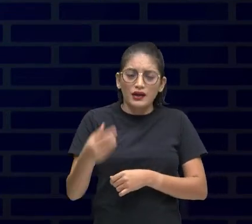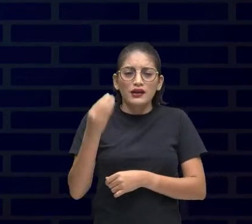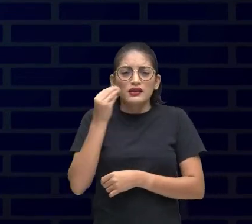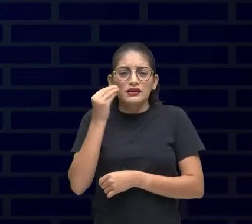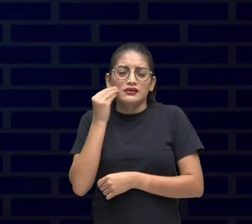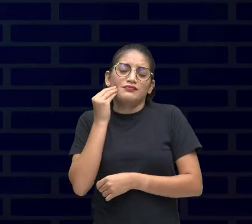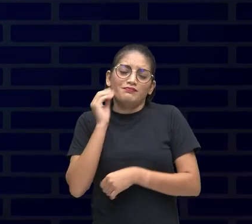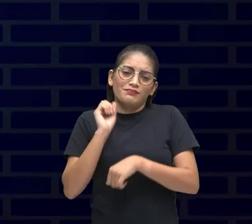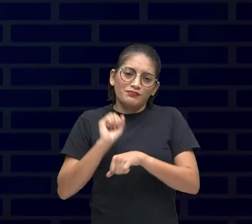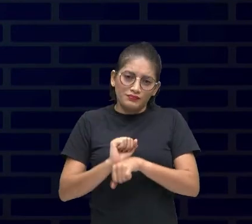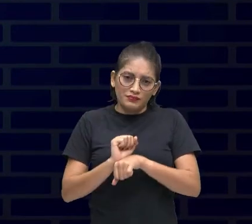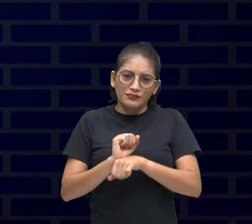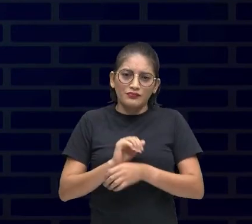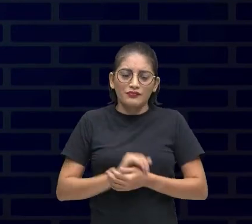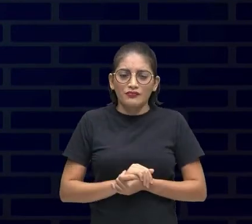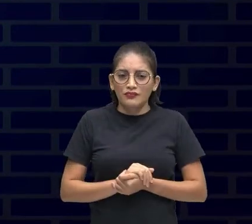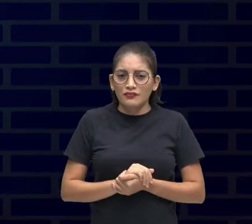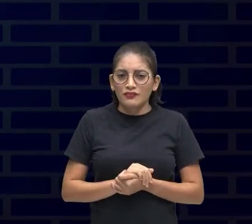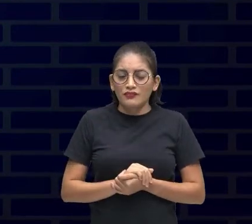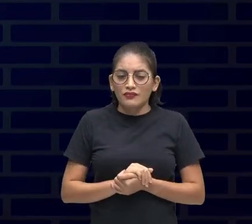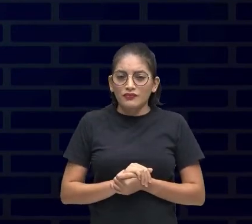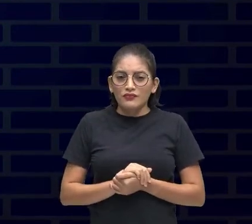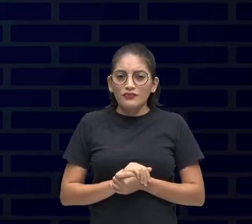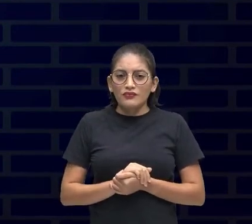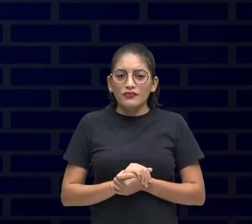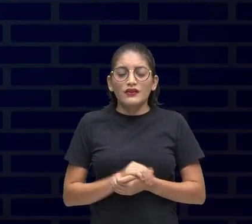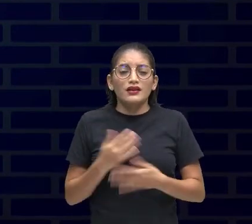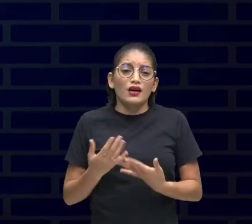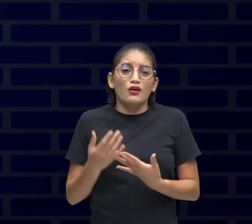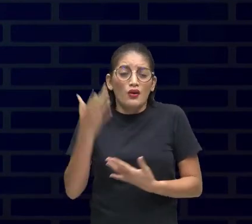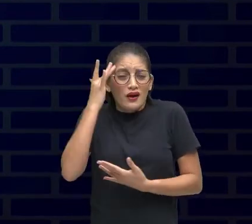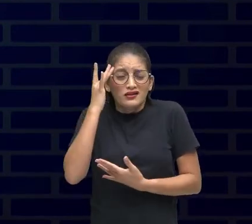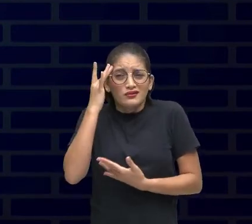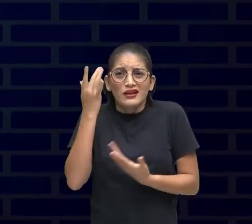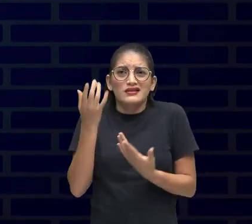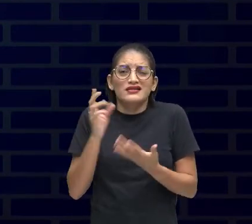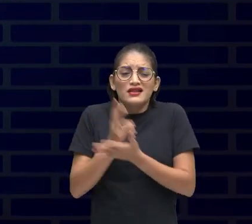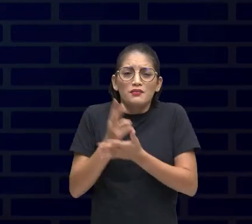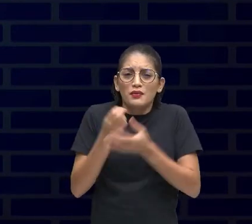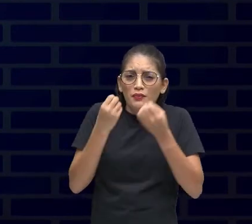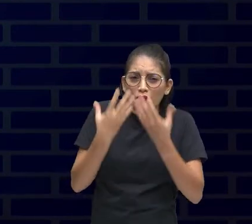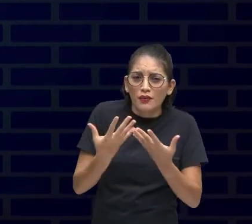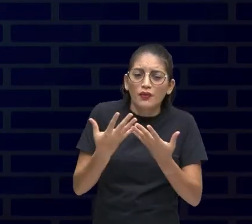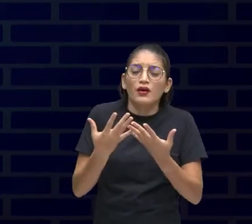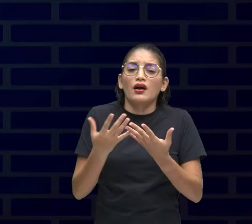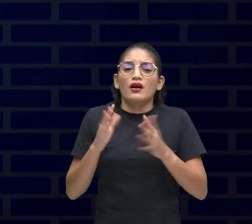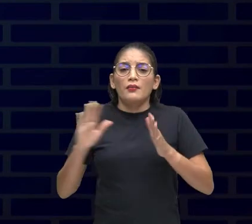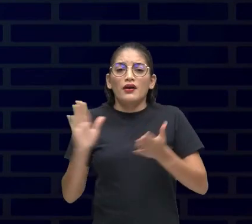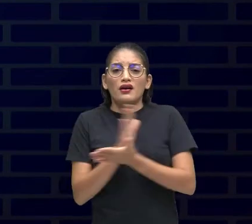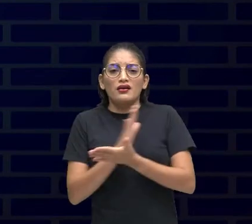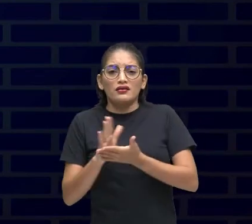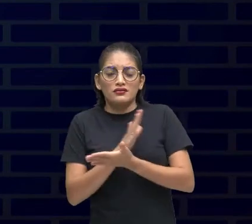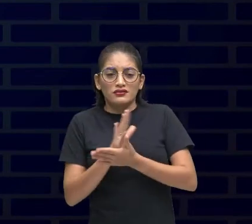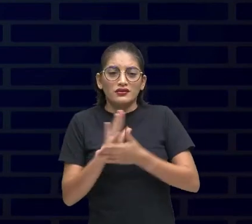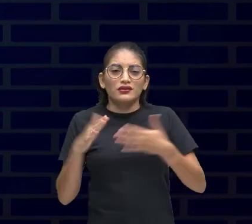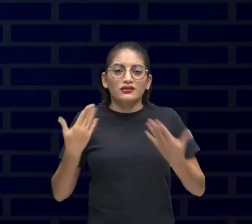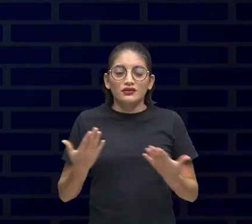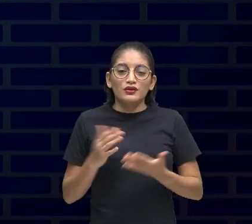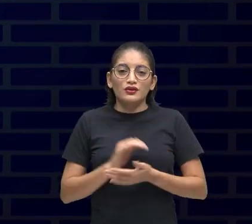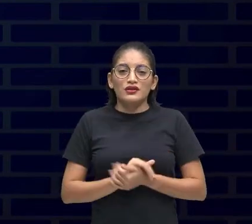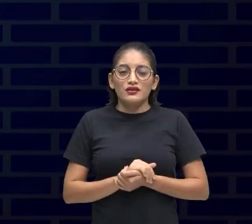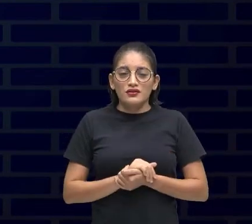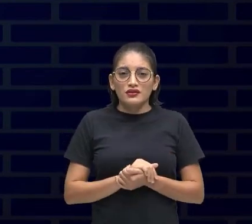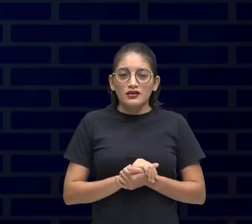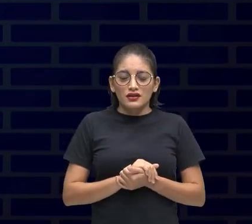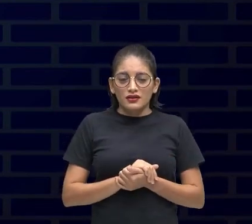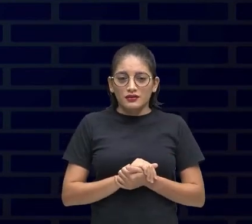preparado Já tinha recebido conhecimento suficiente Mas aos poucos eu fui percebendo que trabalhar com educação é muito